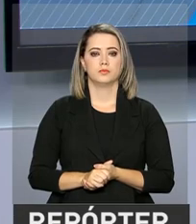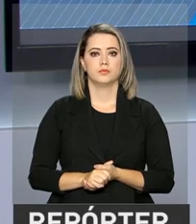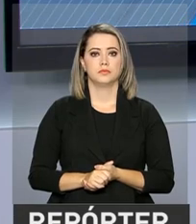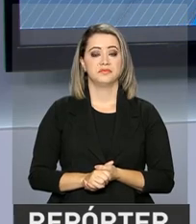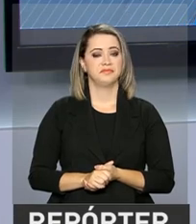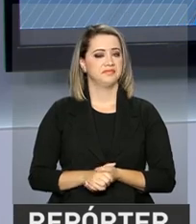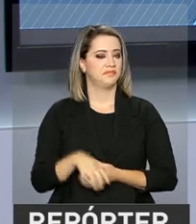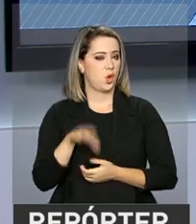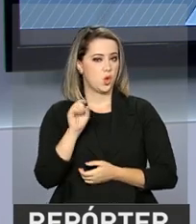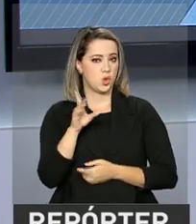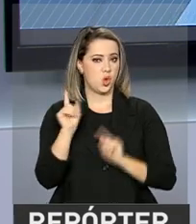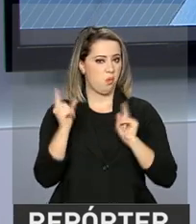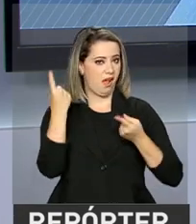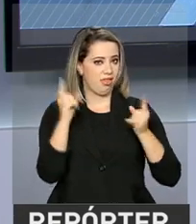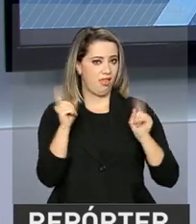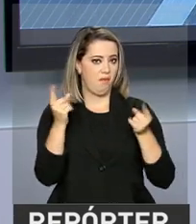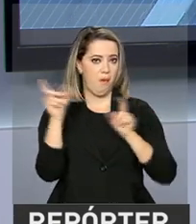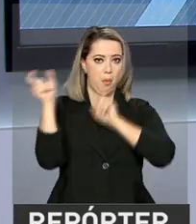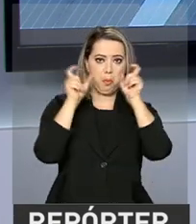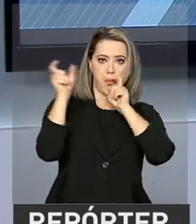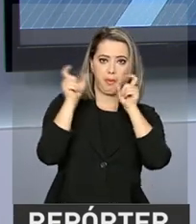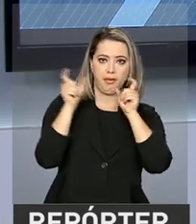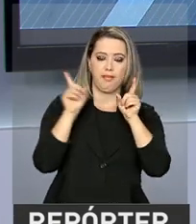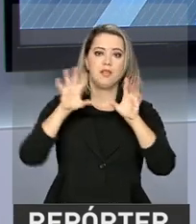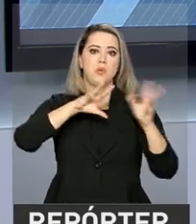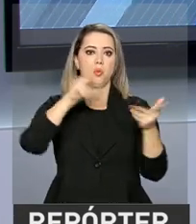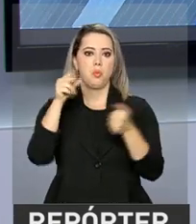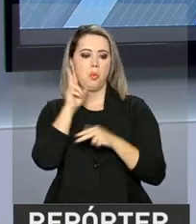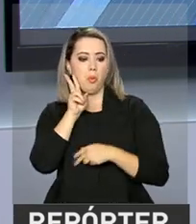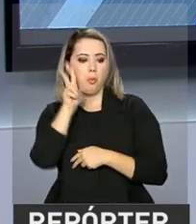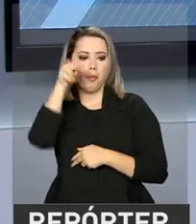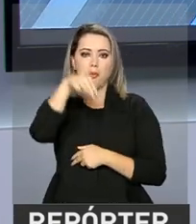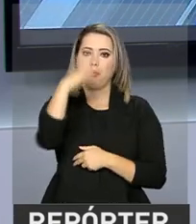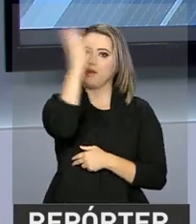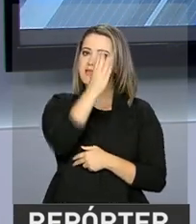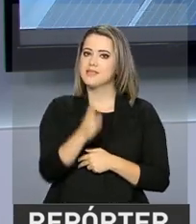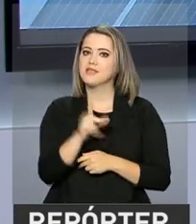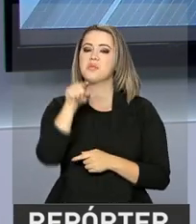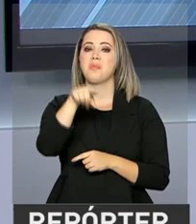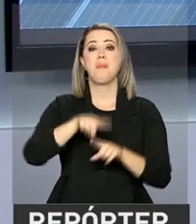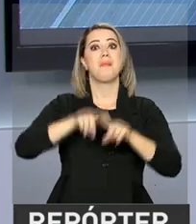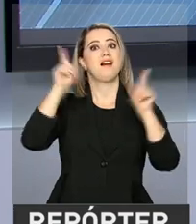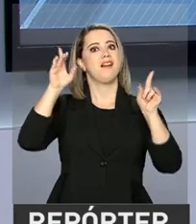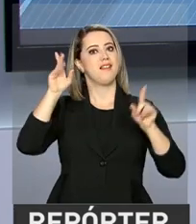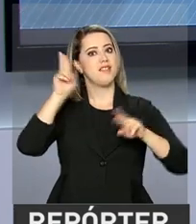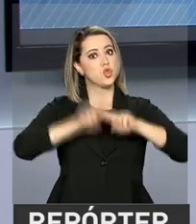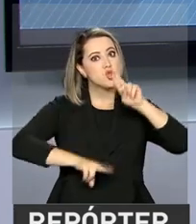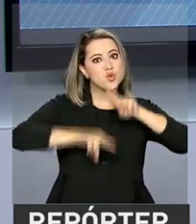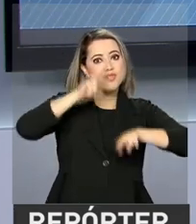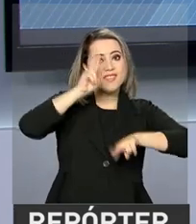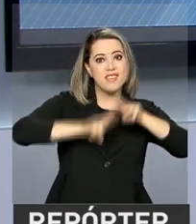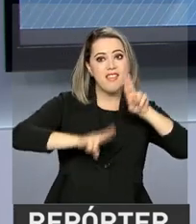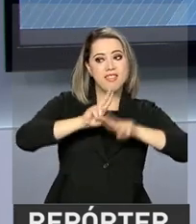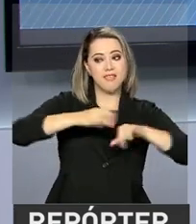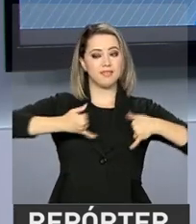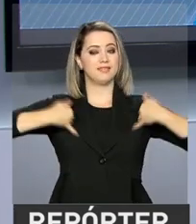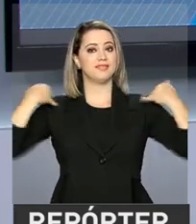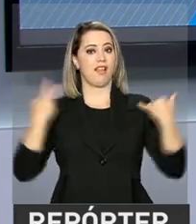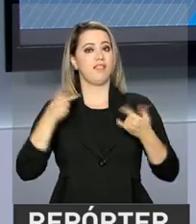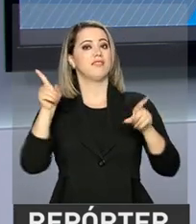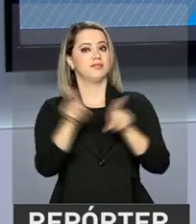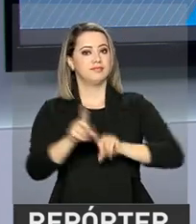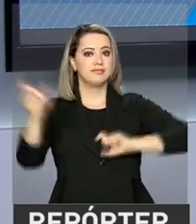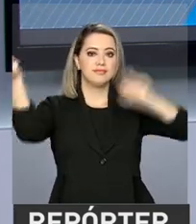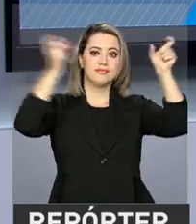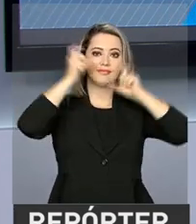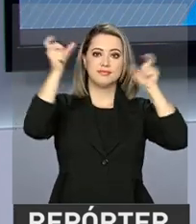Não é só o carnaval que tem atraído os olhares do mundo para o Brasil. Os festejos juninos têm chamado a atenção de visitantes